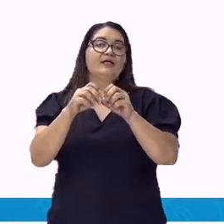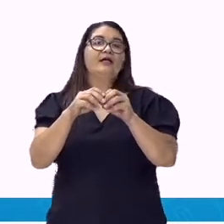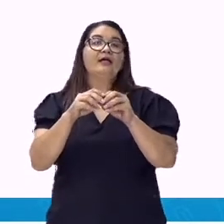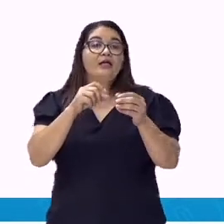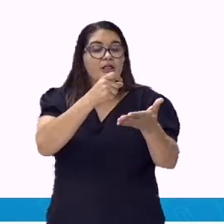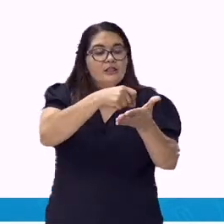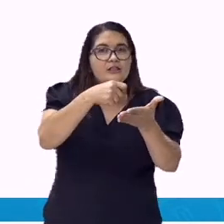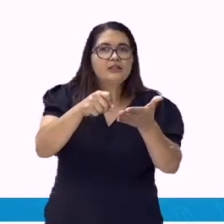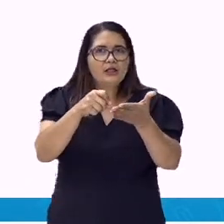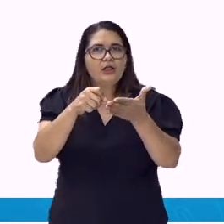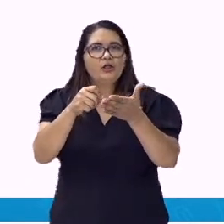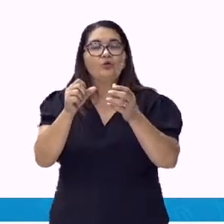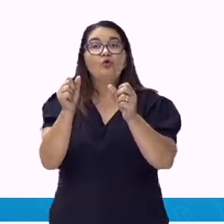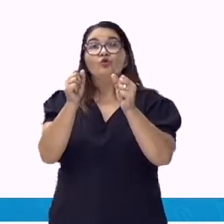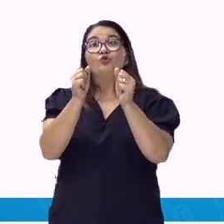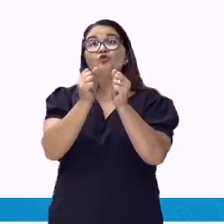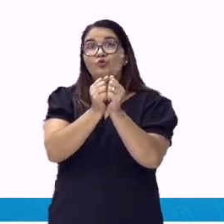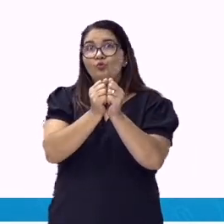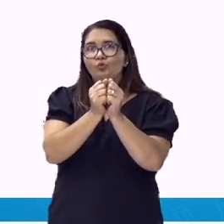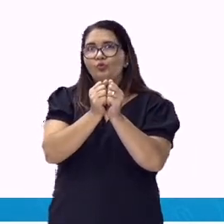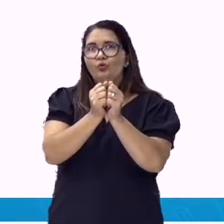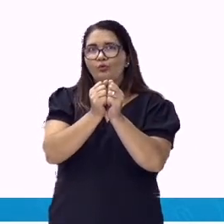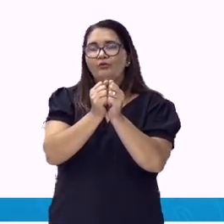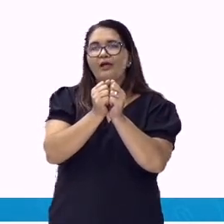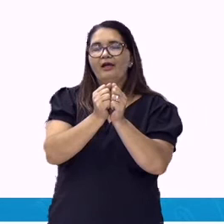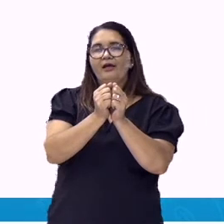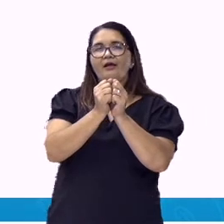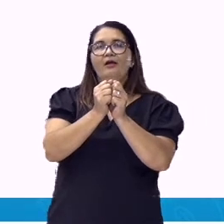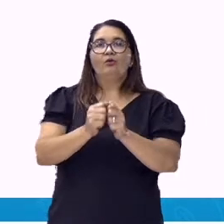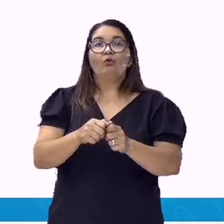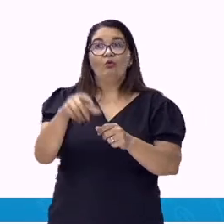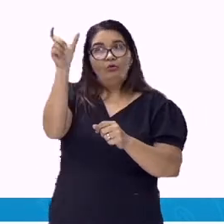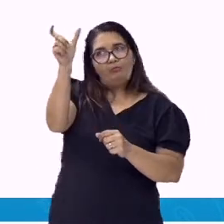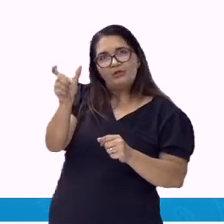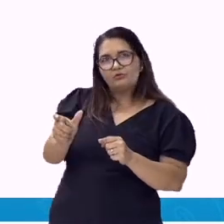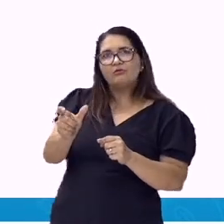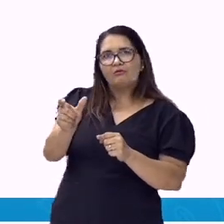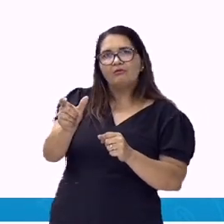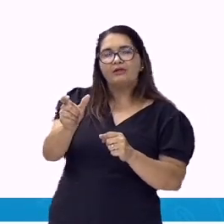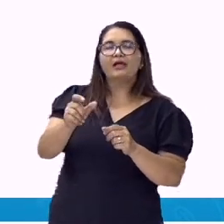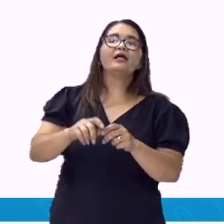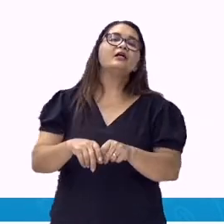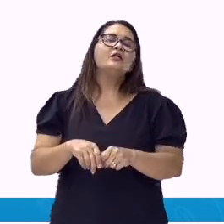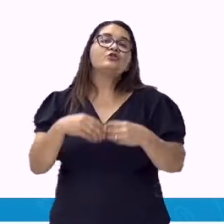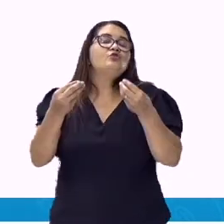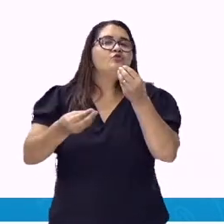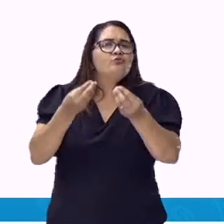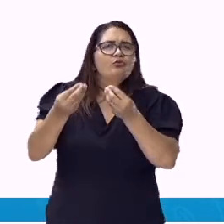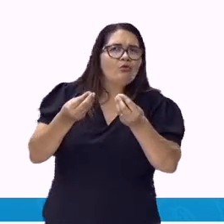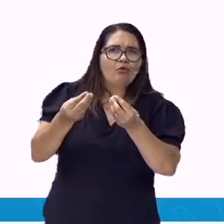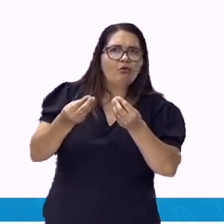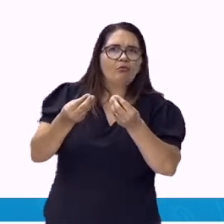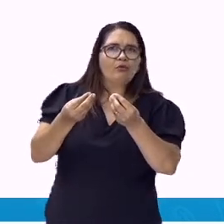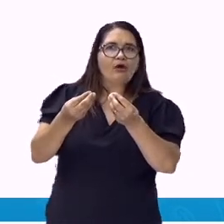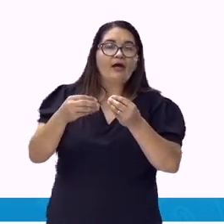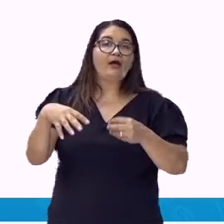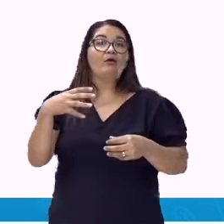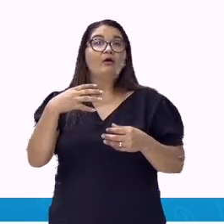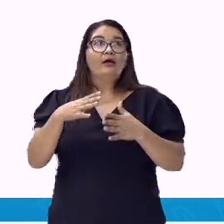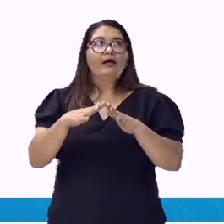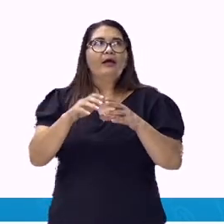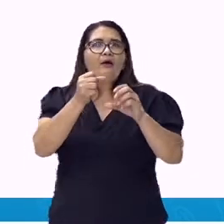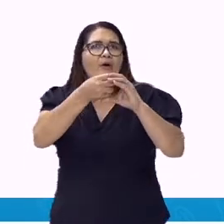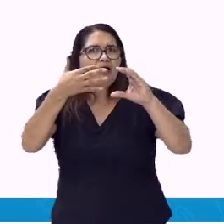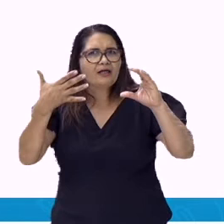De um sujeito que esteja no plural. Lembrando que o predicativo do sujeito, ele tem a função de atribuir uma qualidade ao sujeito.